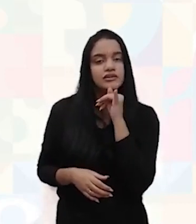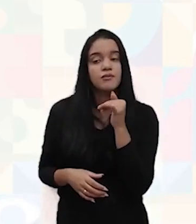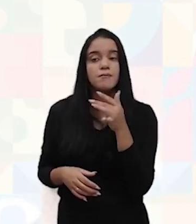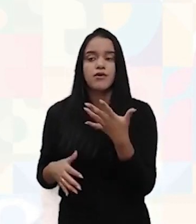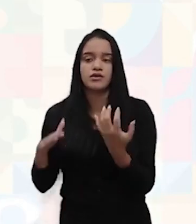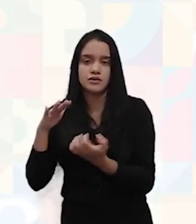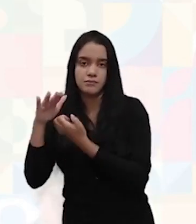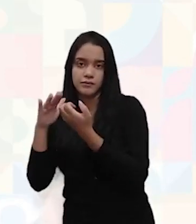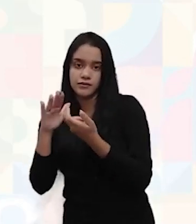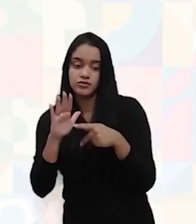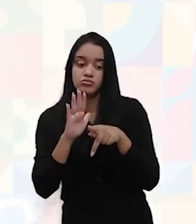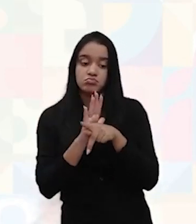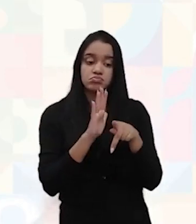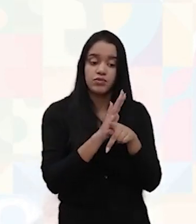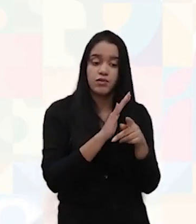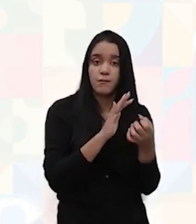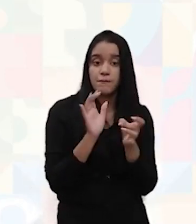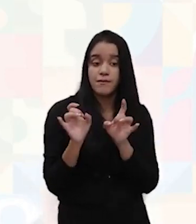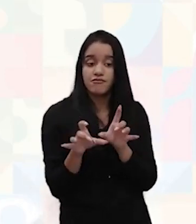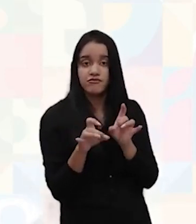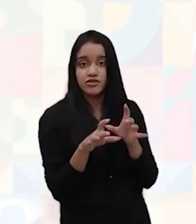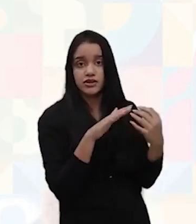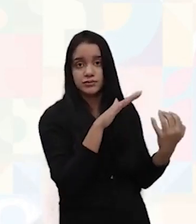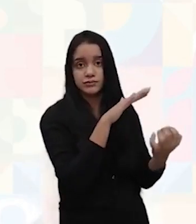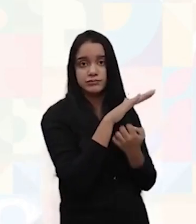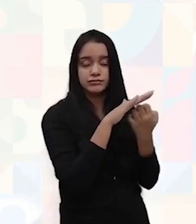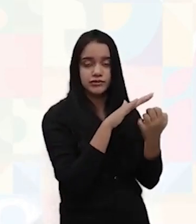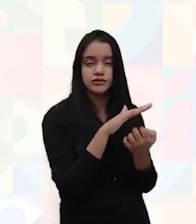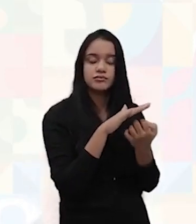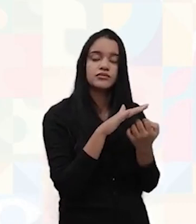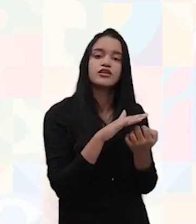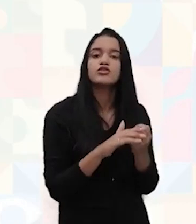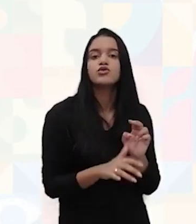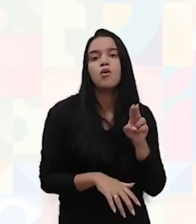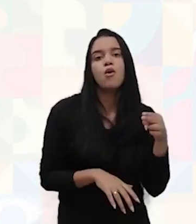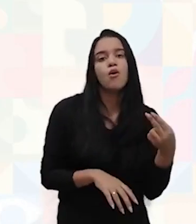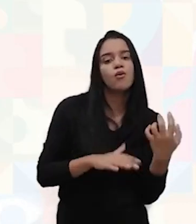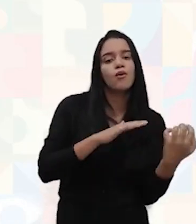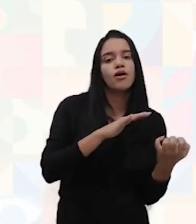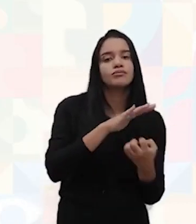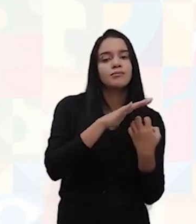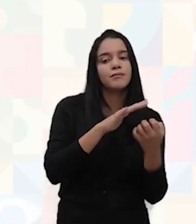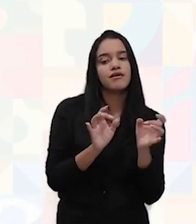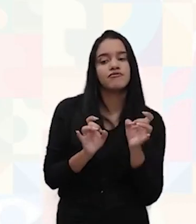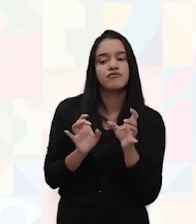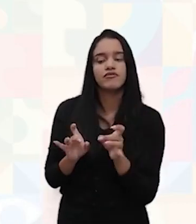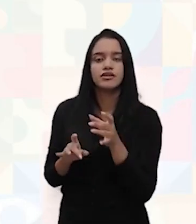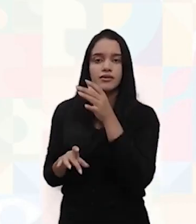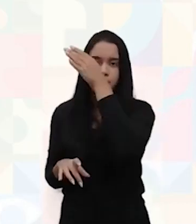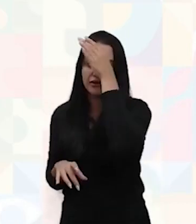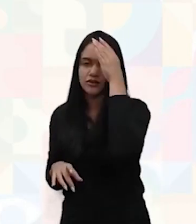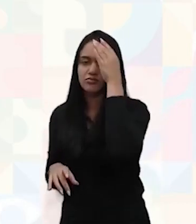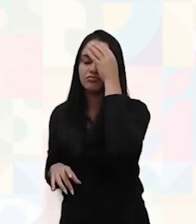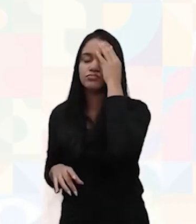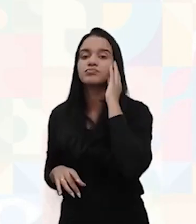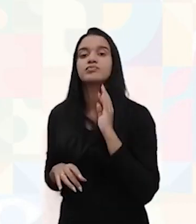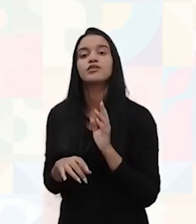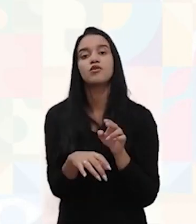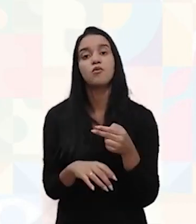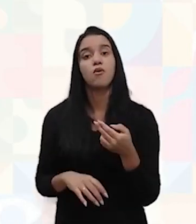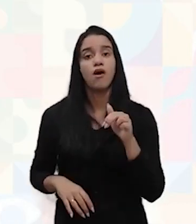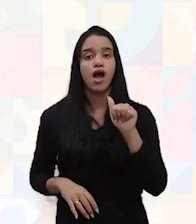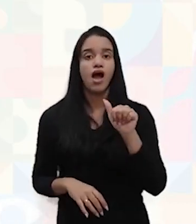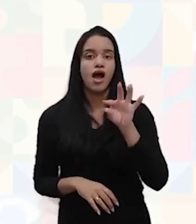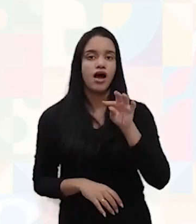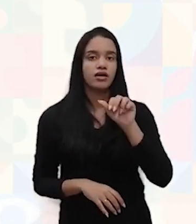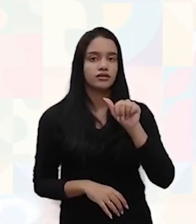para empresa, ou B2C, de empresa para consumidor. E muitas vezes é num lance estilo atacarejo, é fazer com